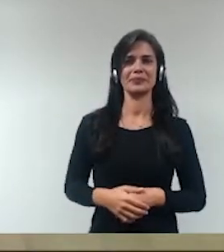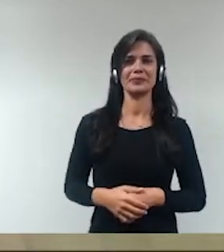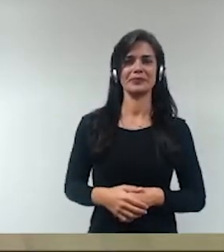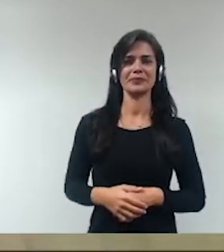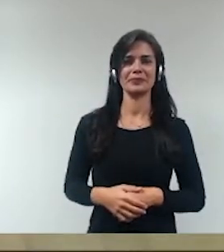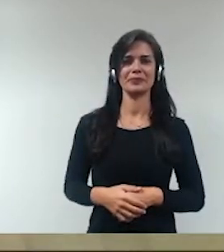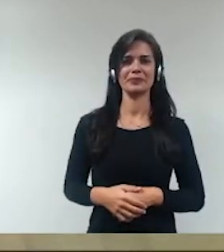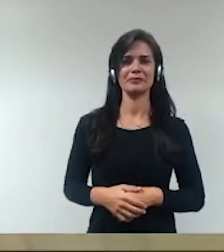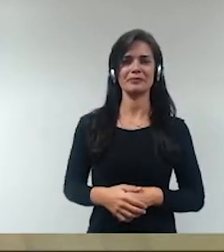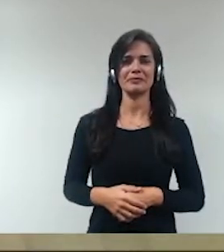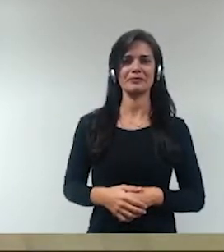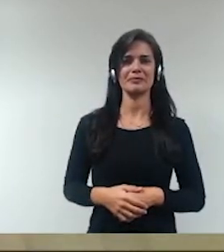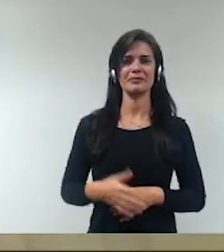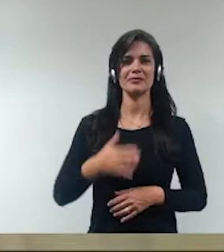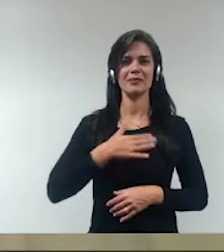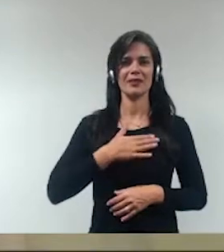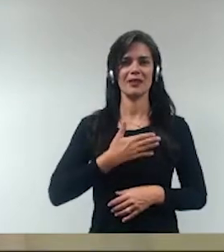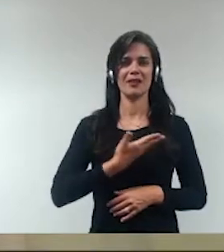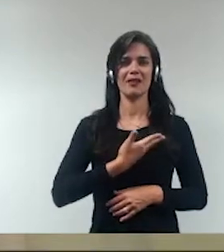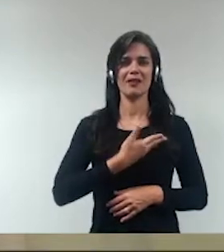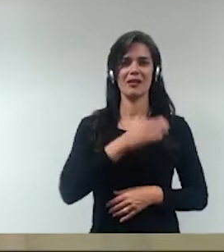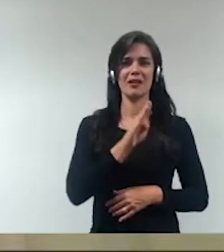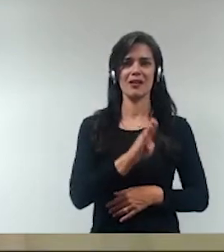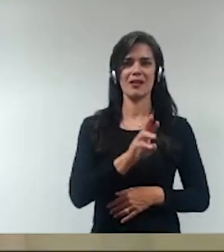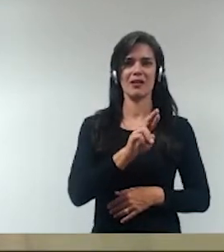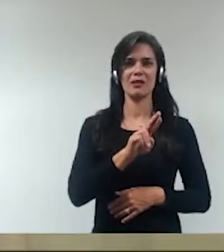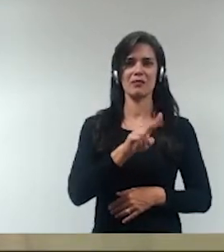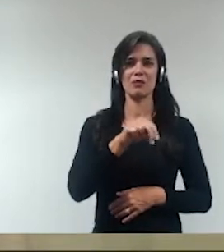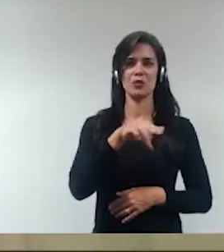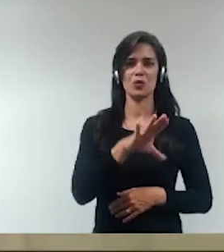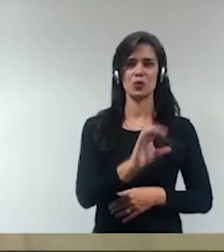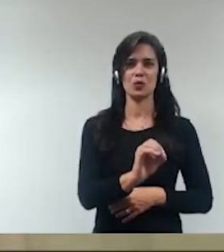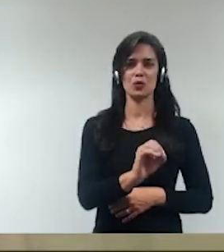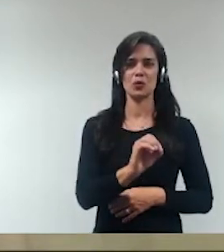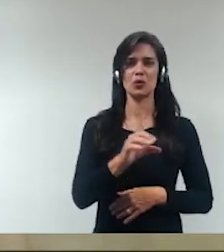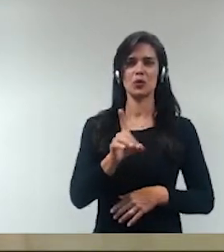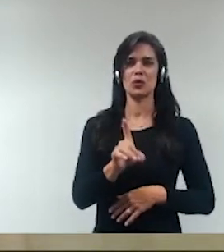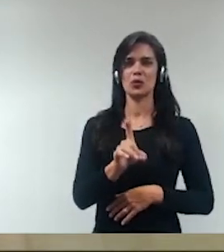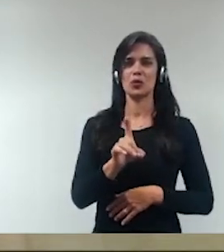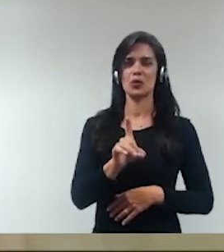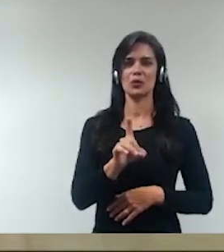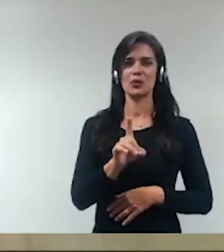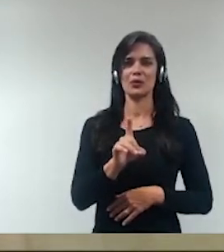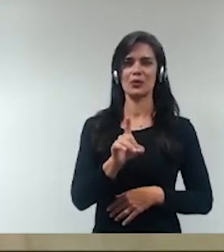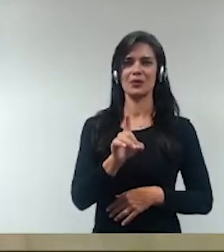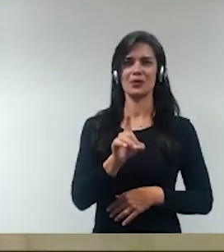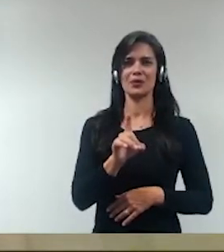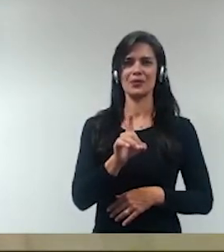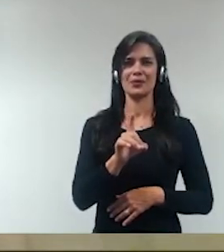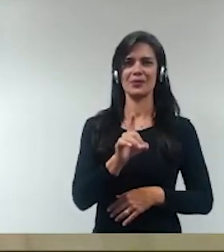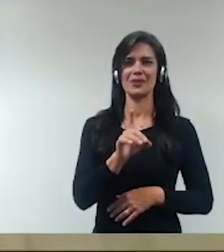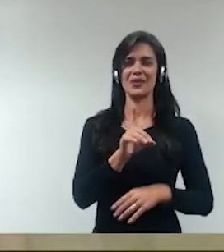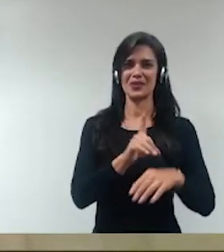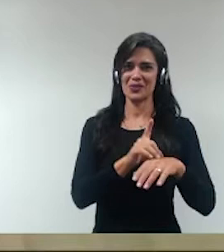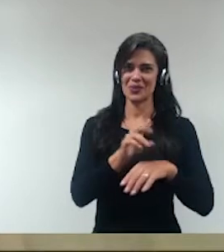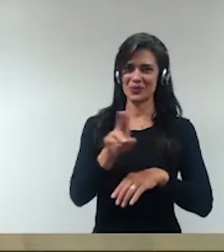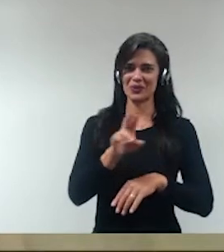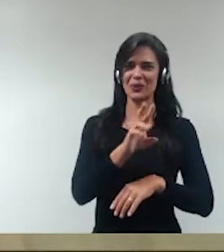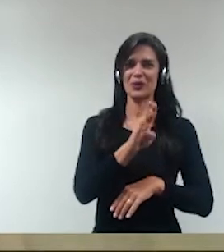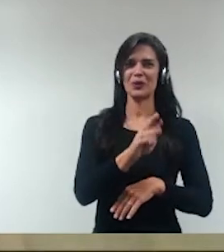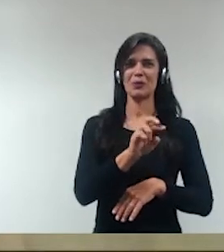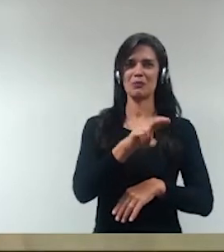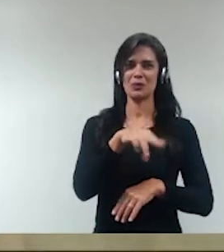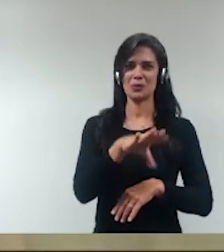os meus colegas, os Brasil e doutores, né, doutores Bruno Brasil e